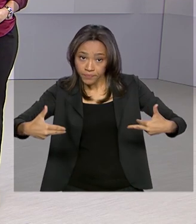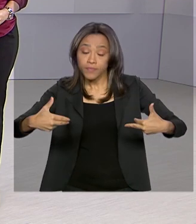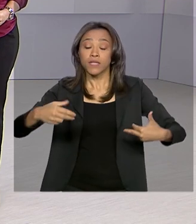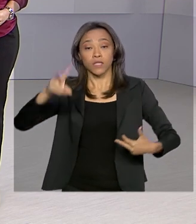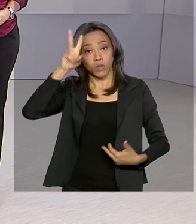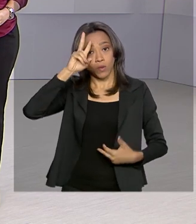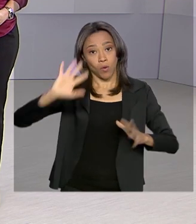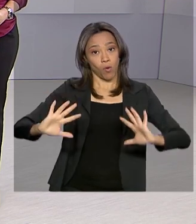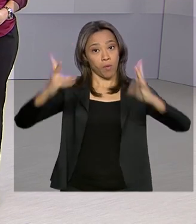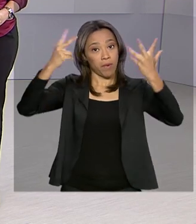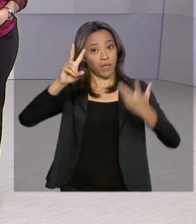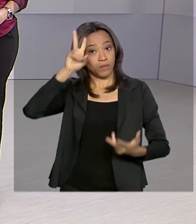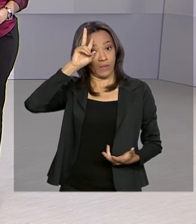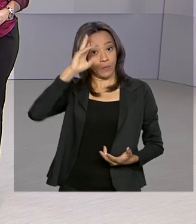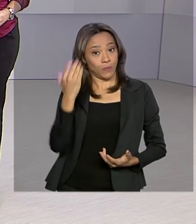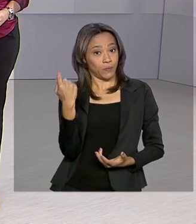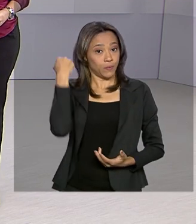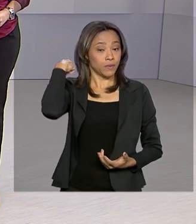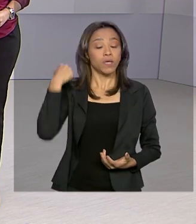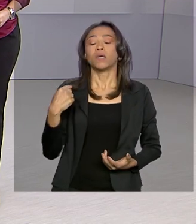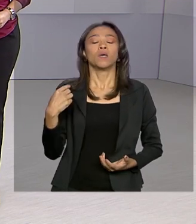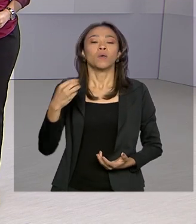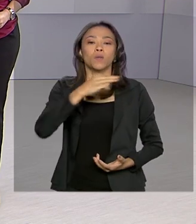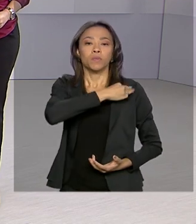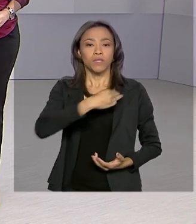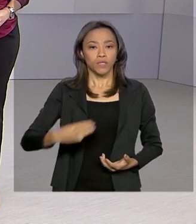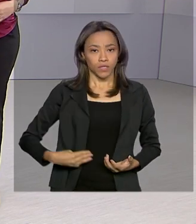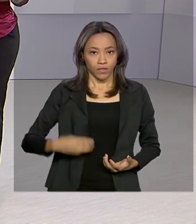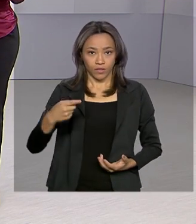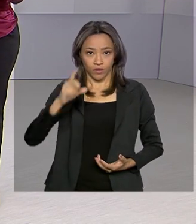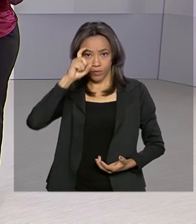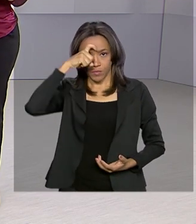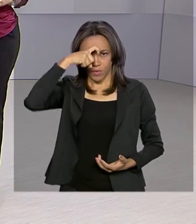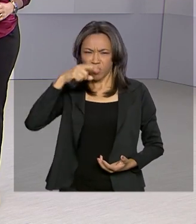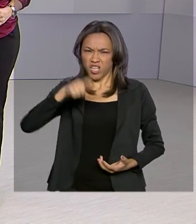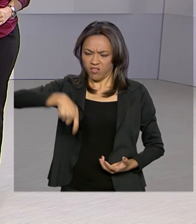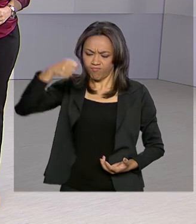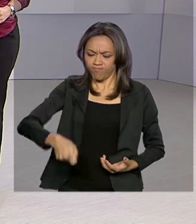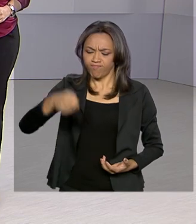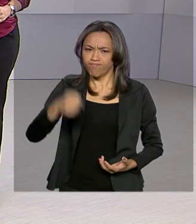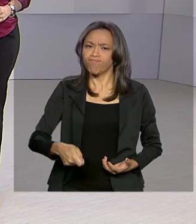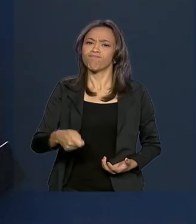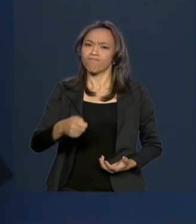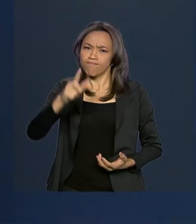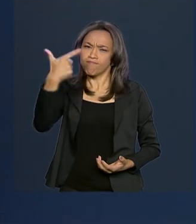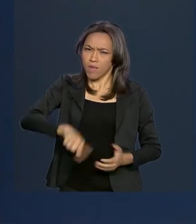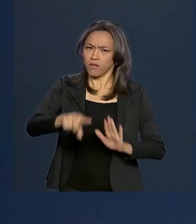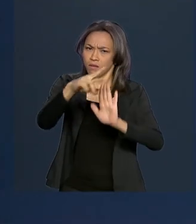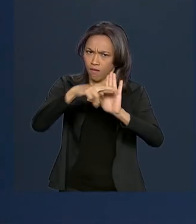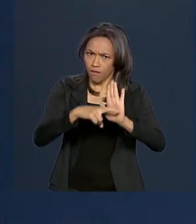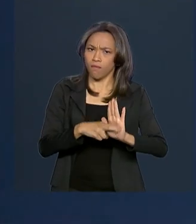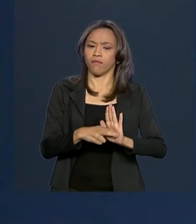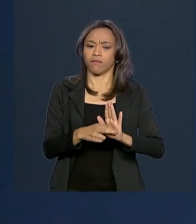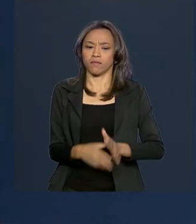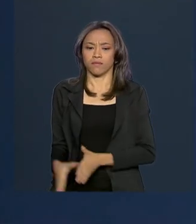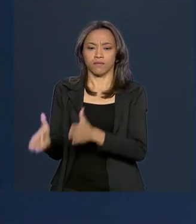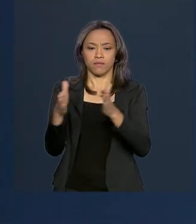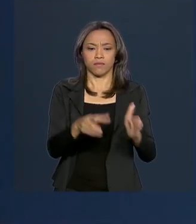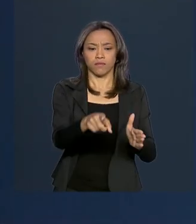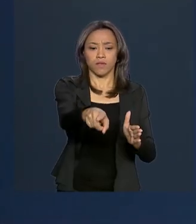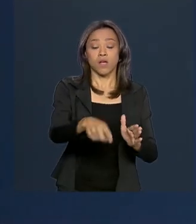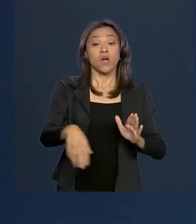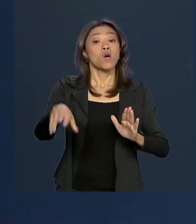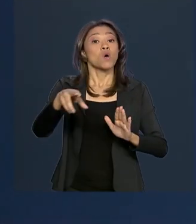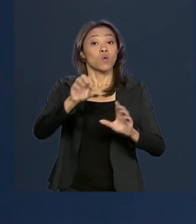Justiça, Sérgio Moro, aproveitou para defender uma maior rigidez contra esse tipo de crime. O seminário foi aberto